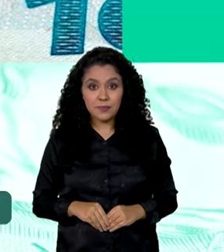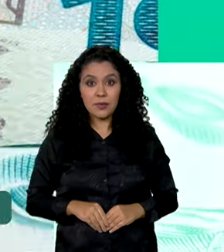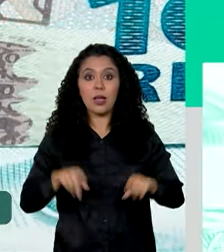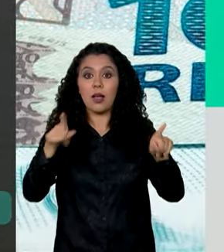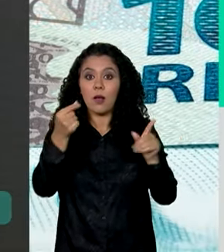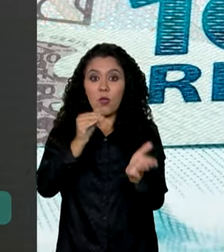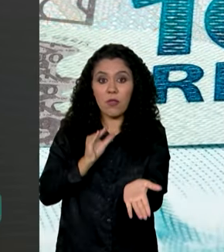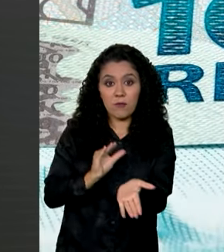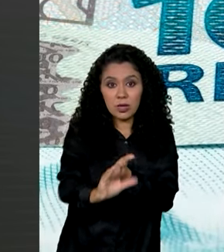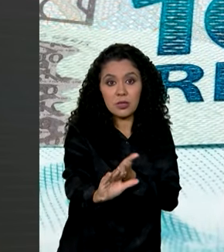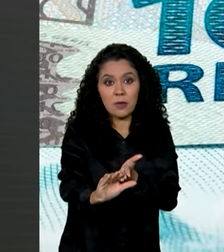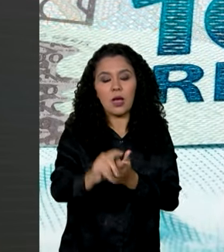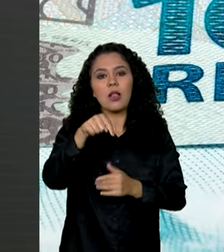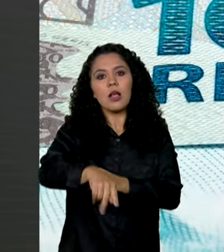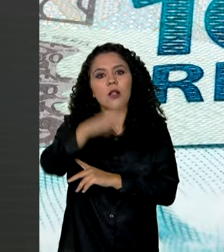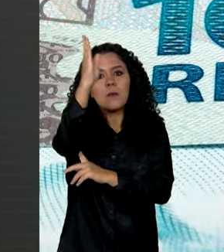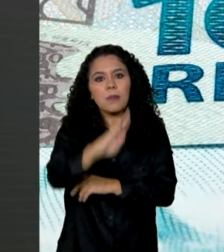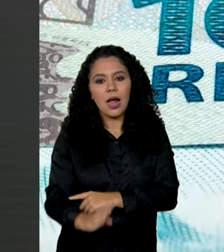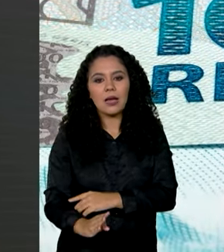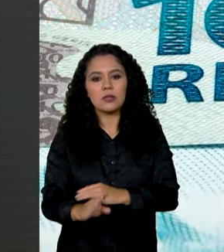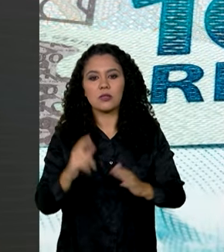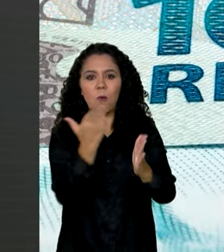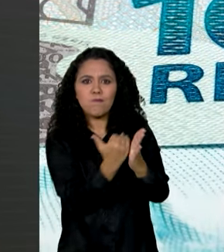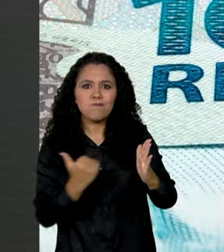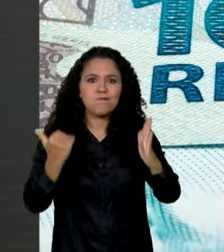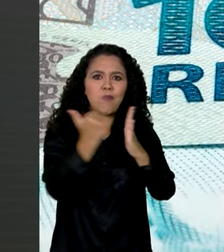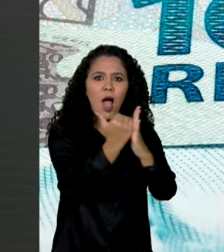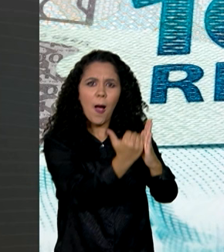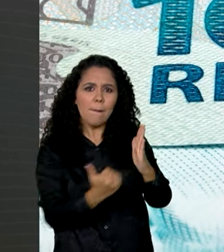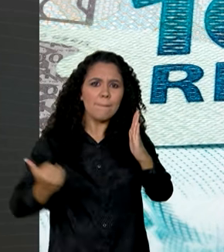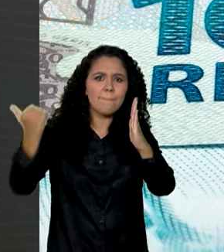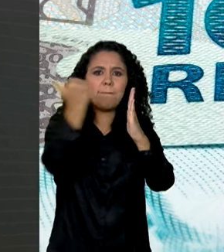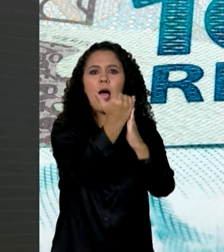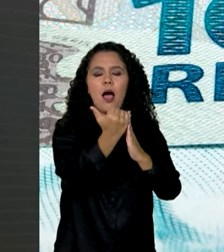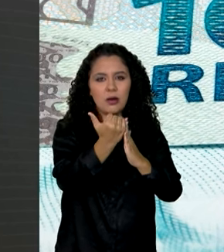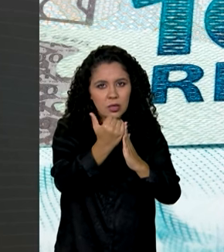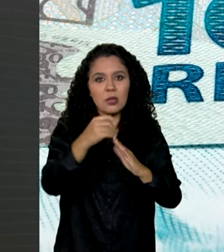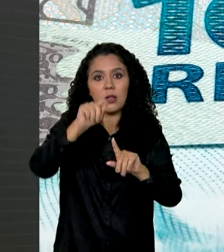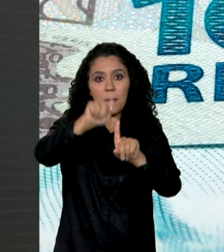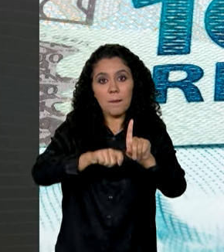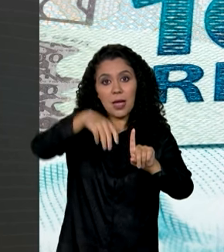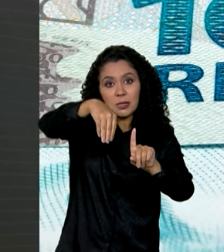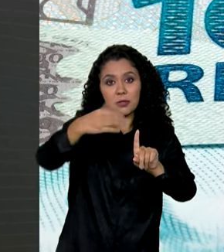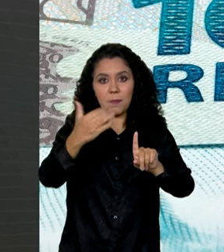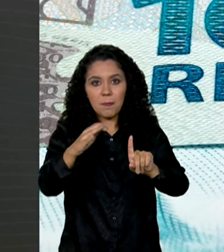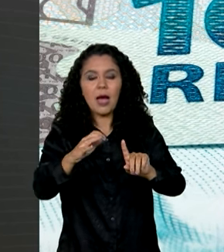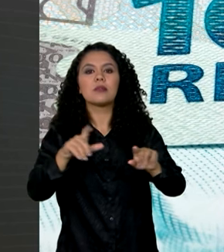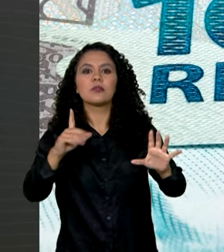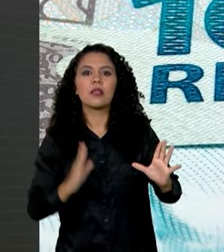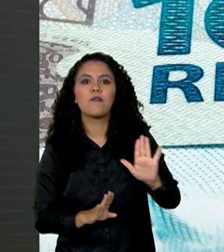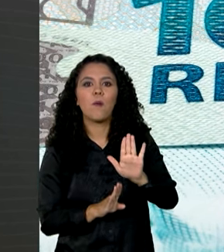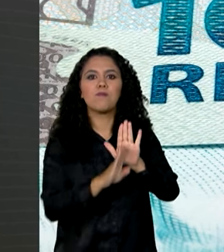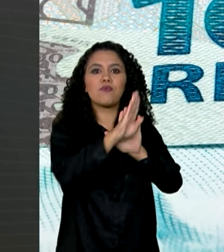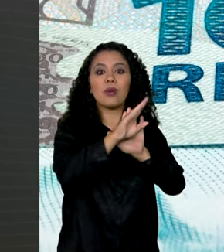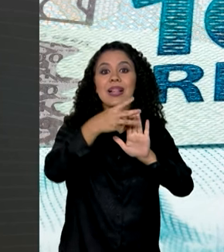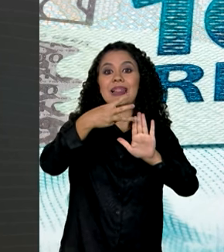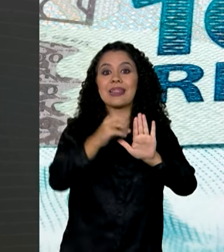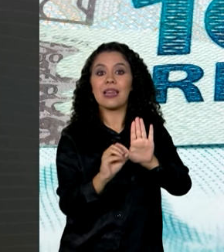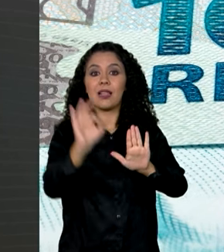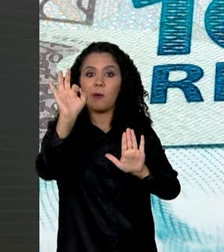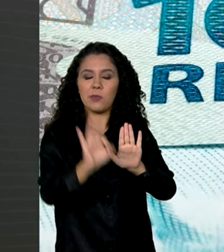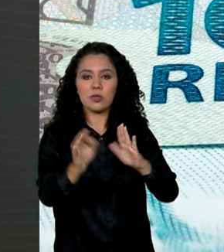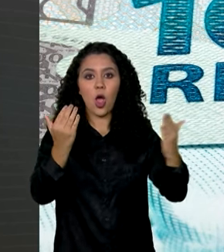investimento direto no país superou as expectativas no mês de março e registrou aumento de mais de 30%